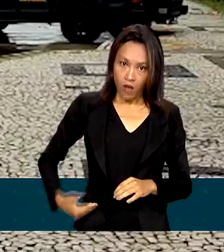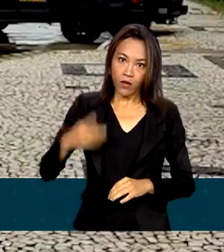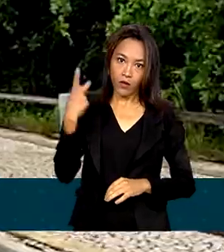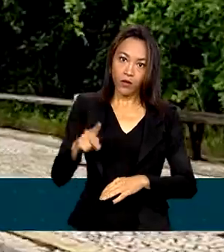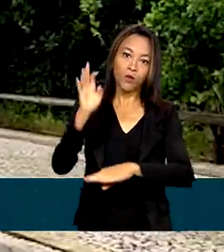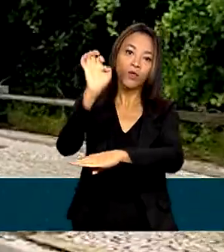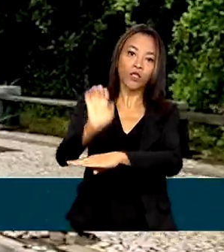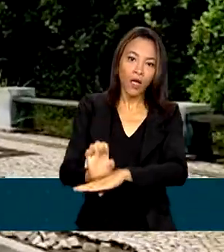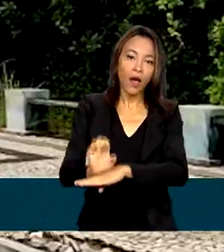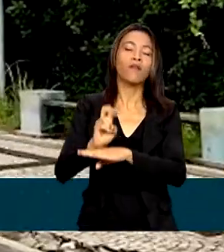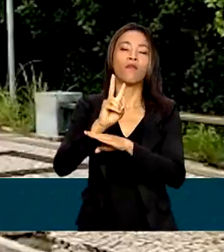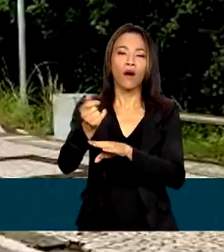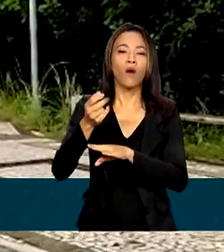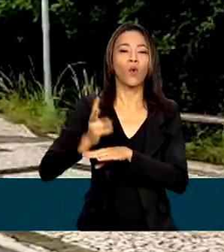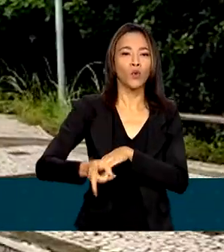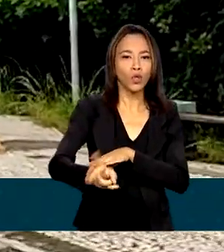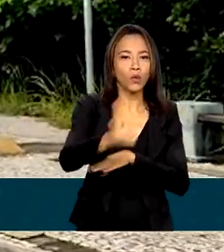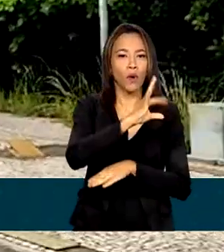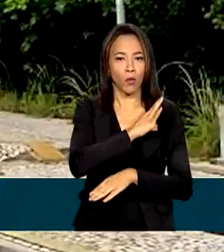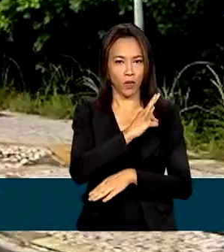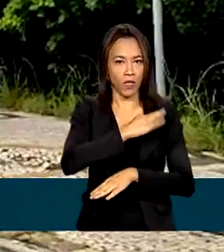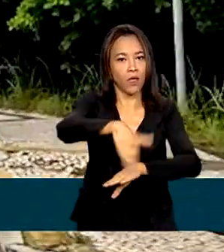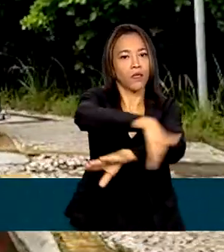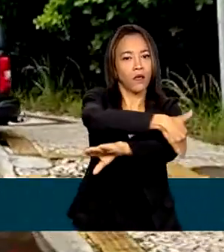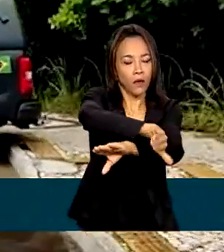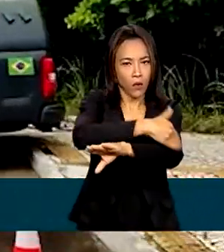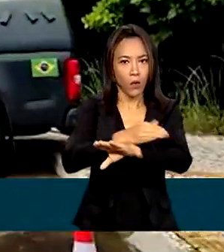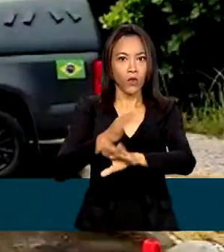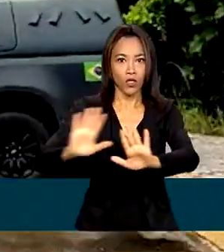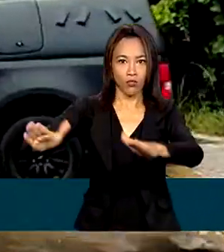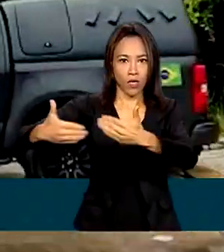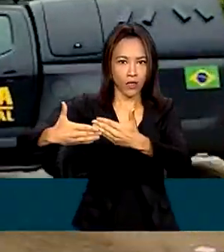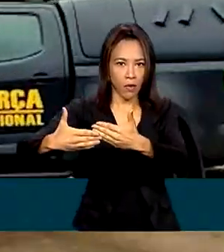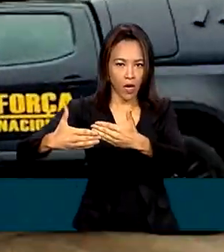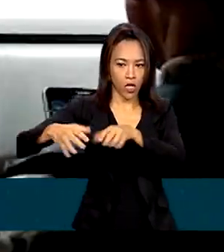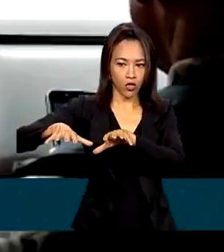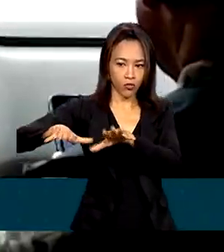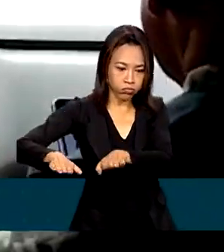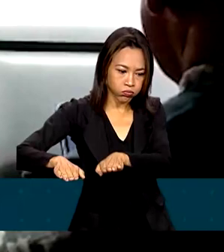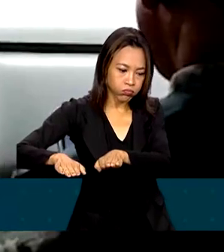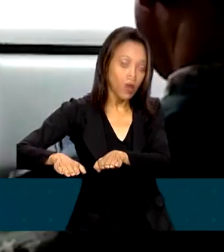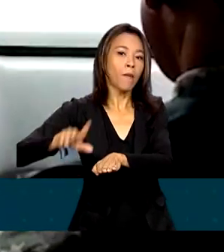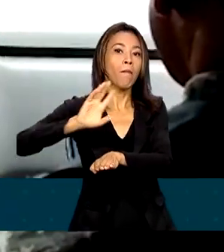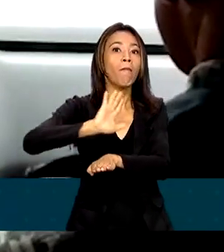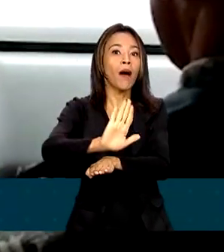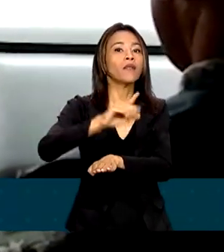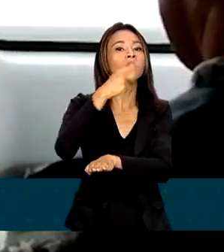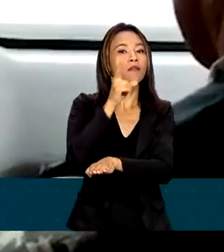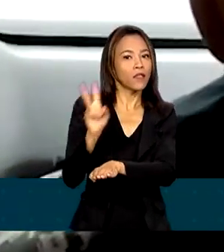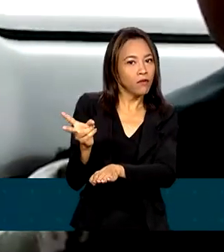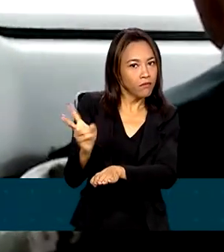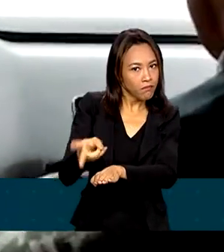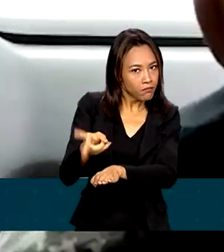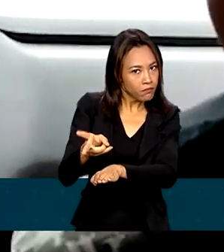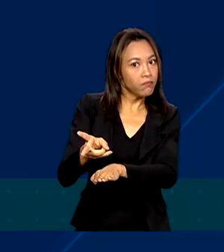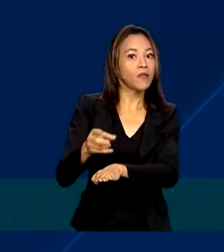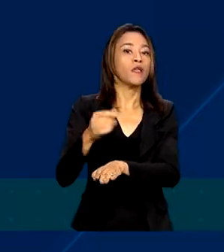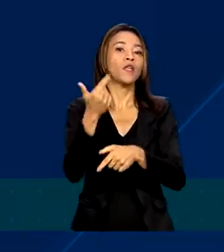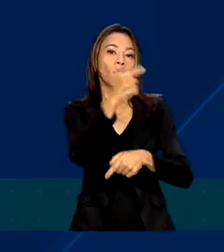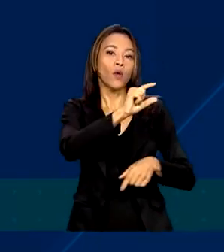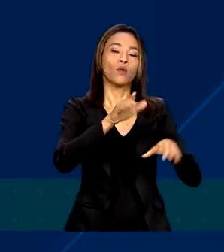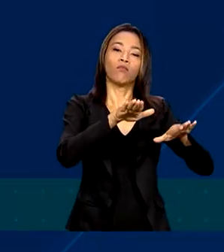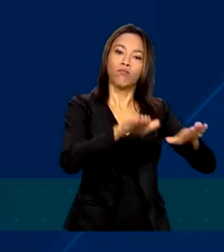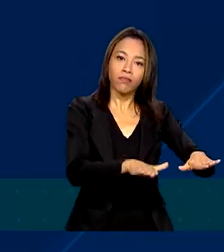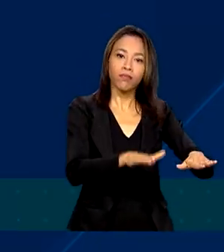policiais vão continuar nas ruas não só com as barreiras itinerantes, mas também com as barreiras permanentes. O